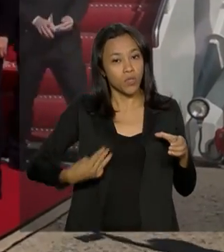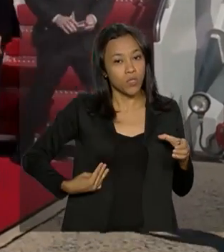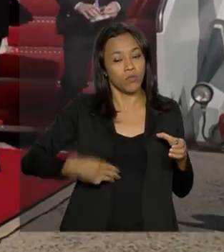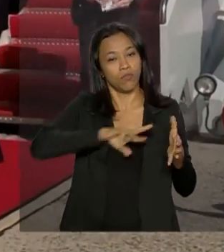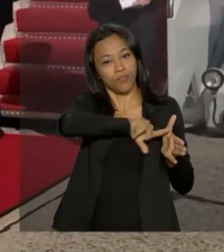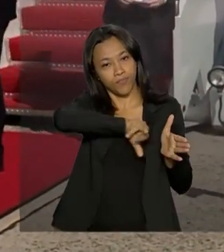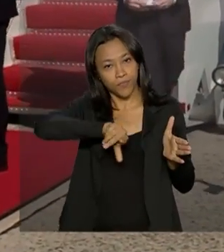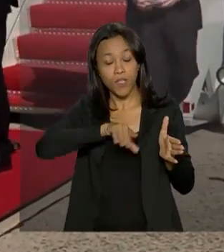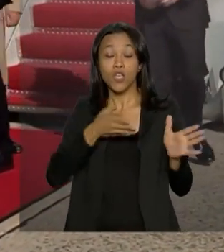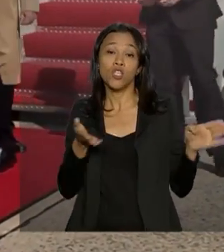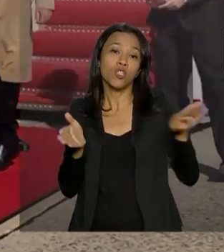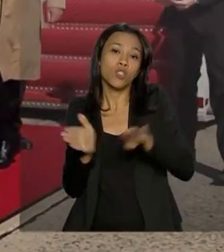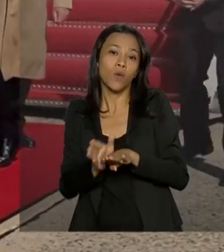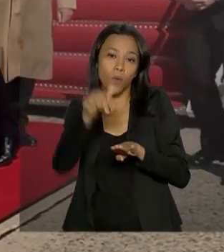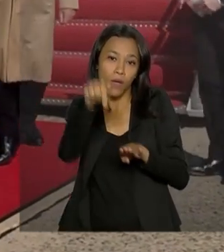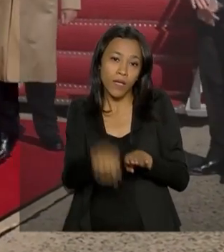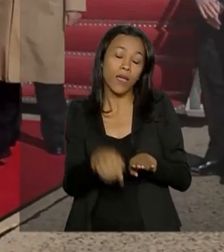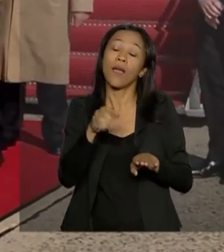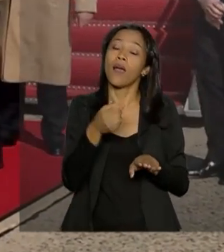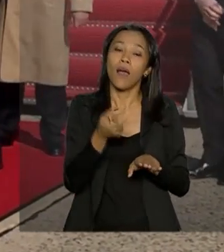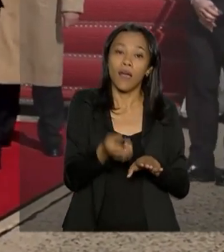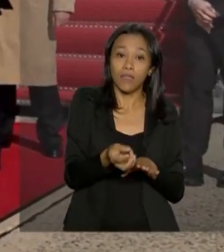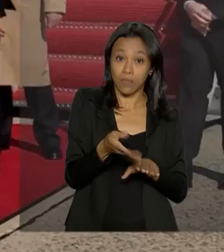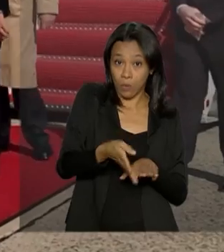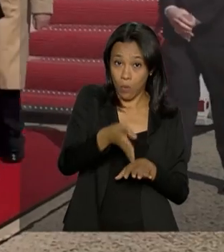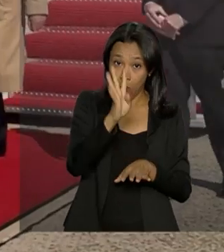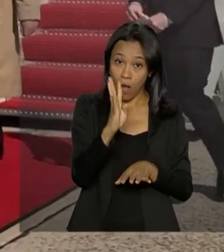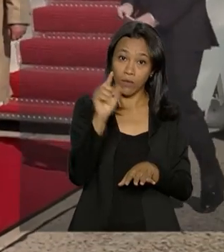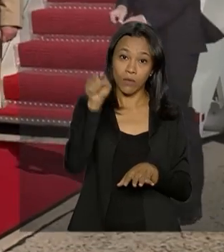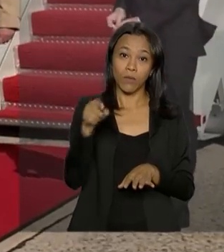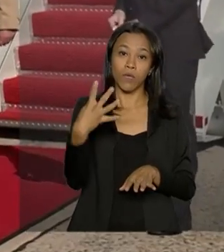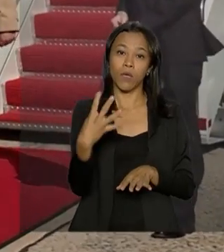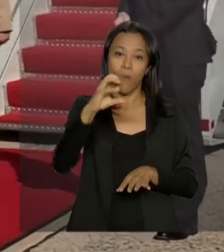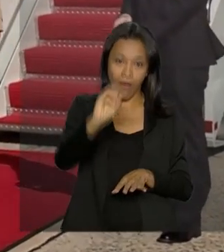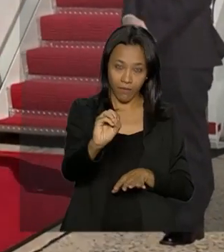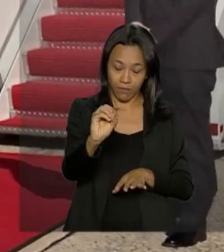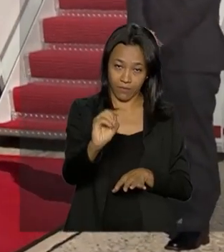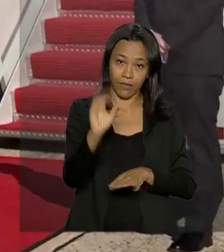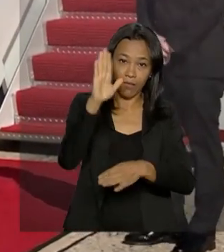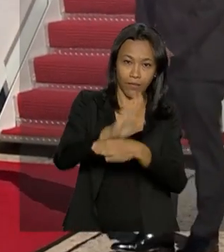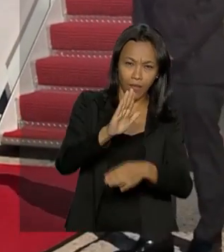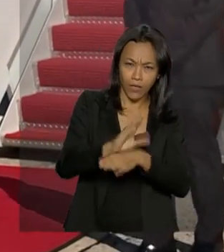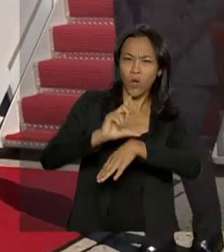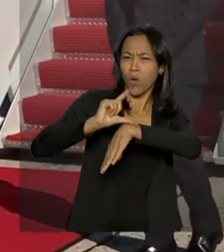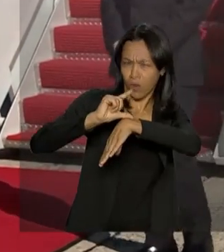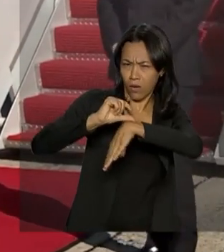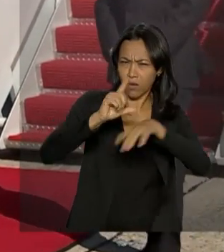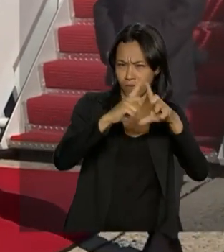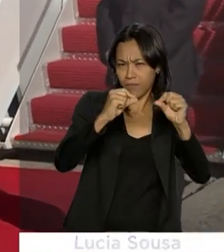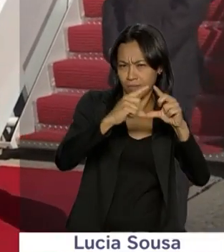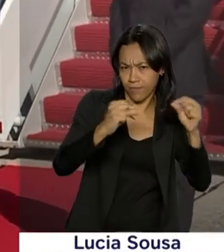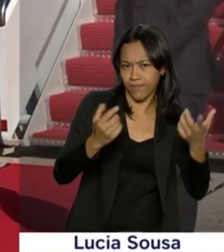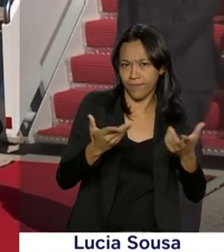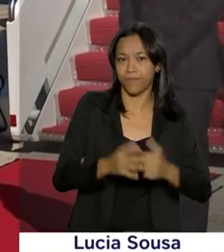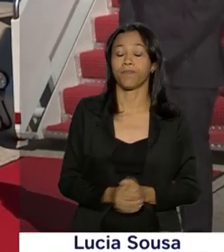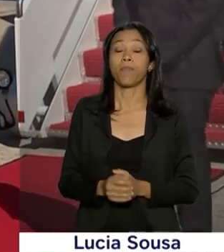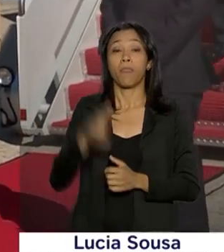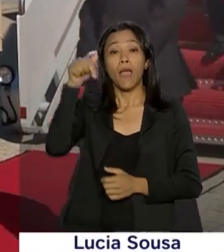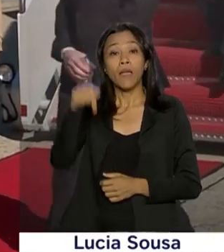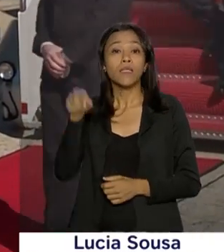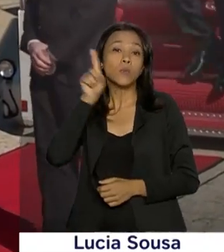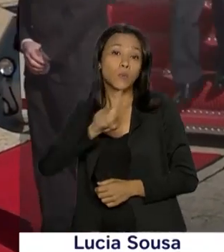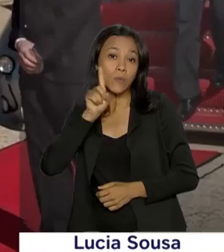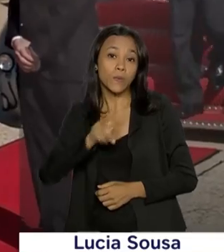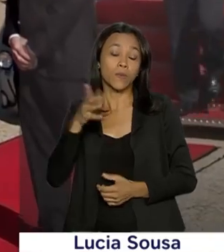3h40 da tarde, ou seja, às 4h40 horário de Brasília. Aqui na capital norte-americana, o